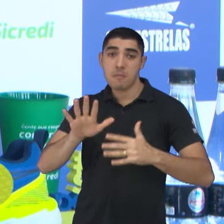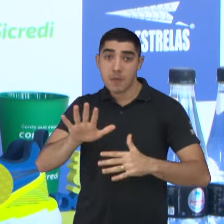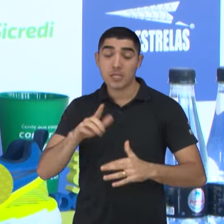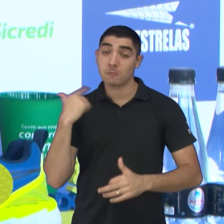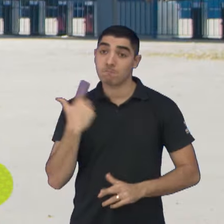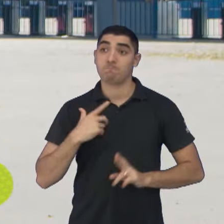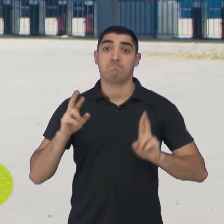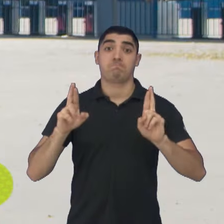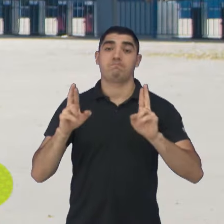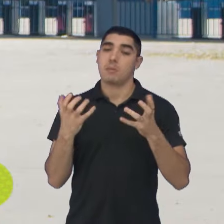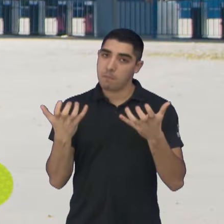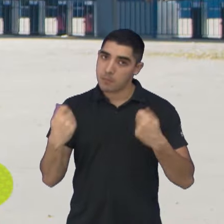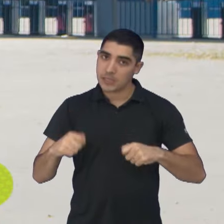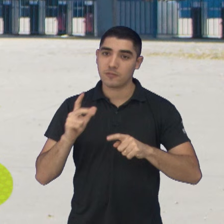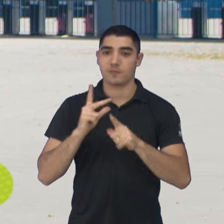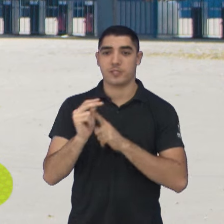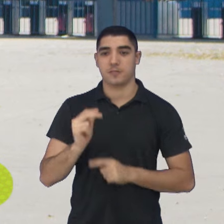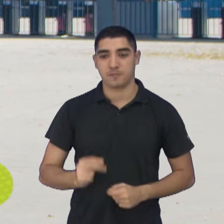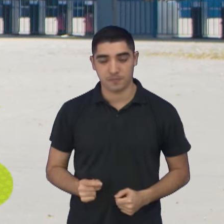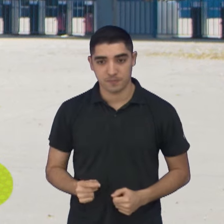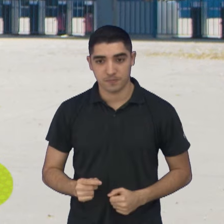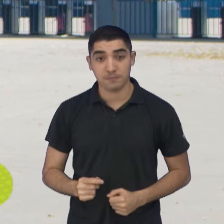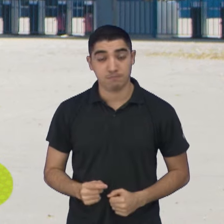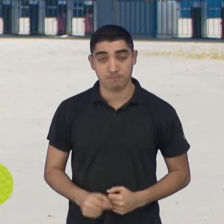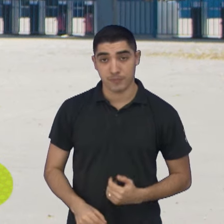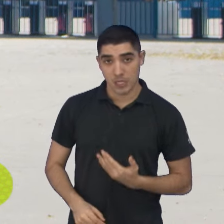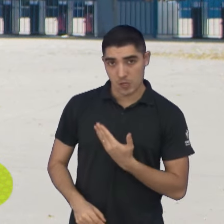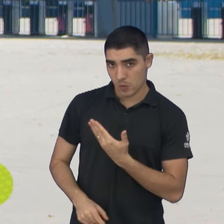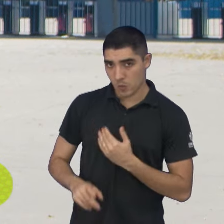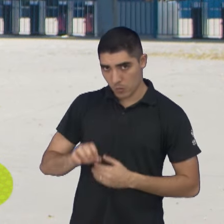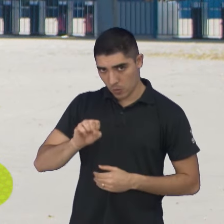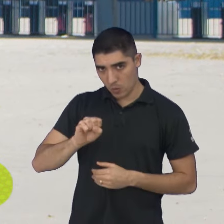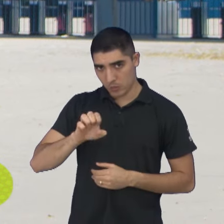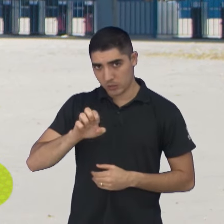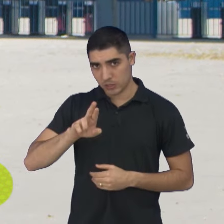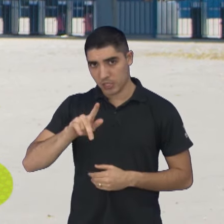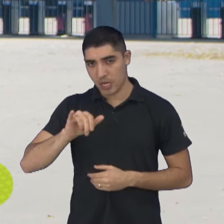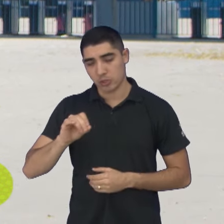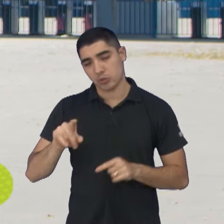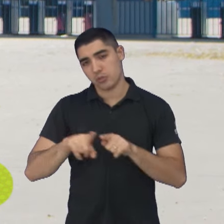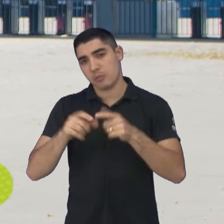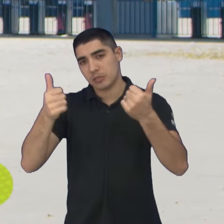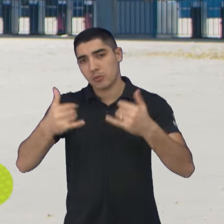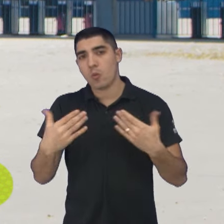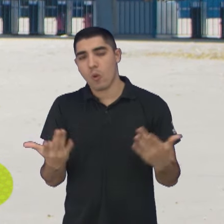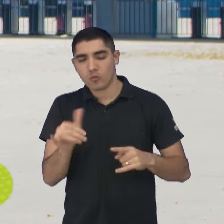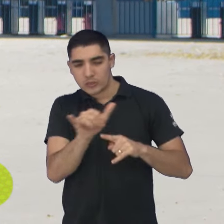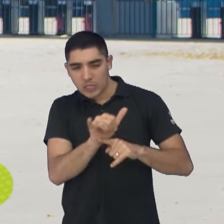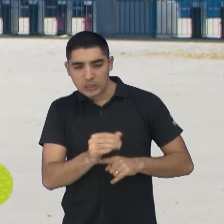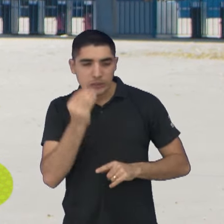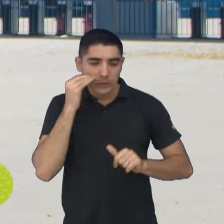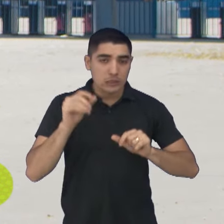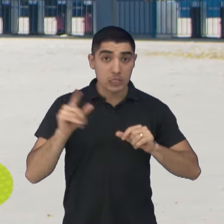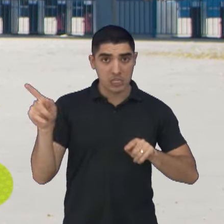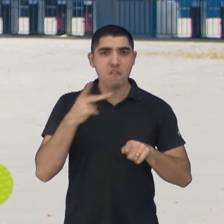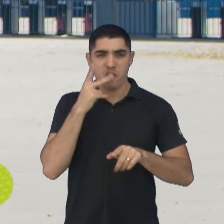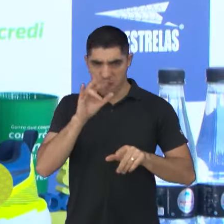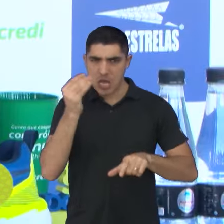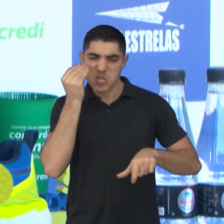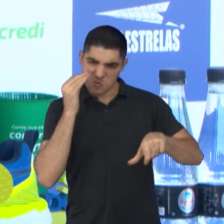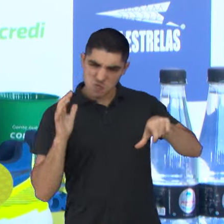de você poder vencer. Sérgio Guedes também falou sobre o esquema tático, e prometeu um time mais ofensivo.